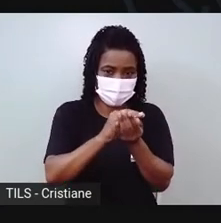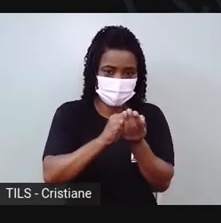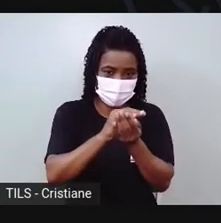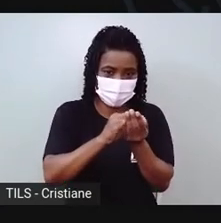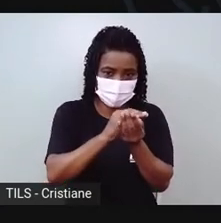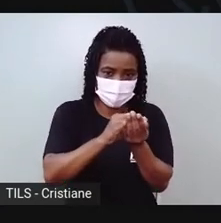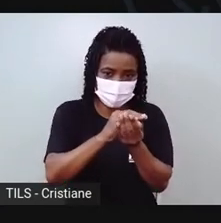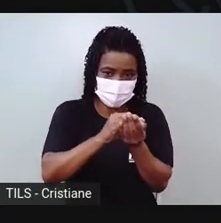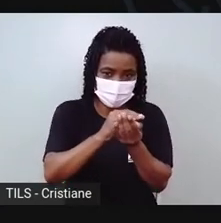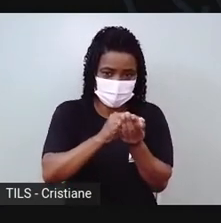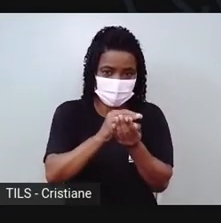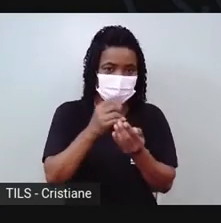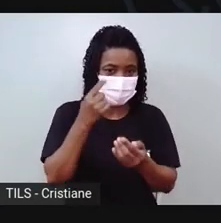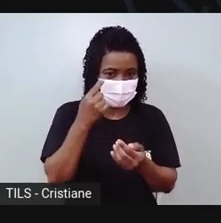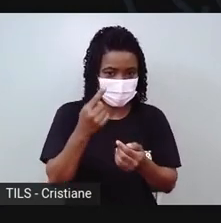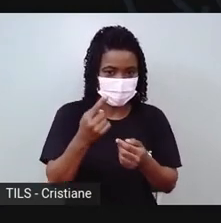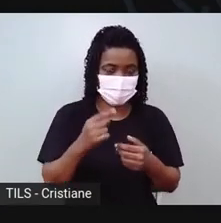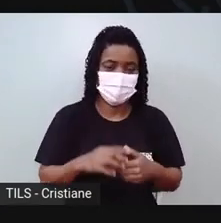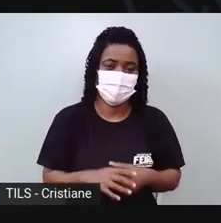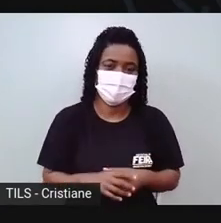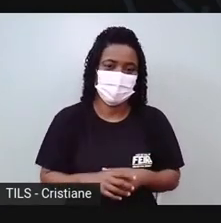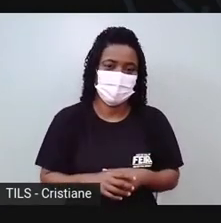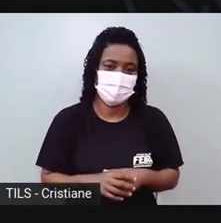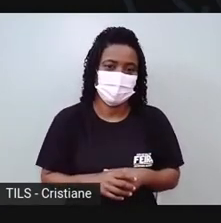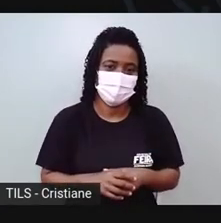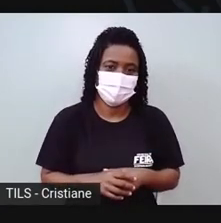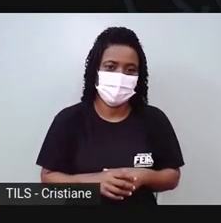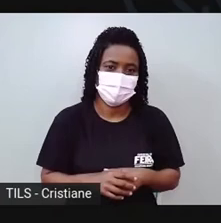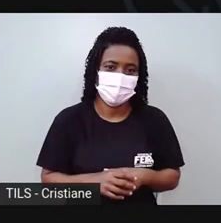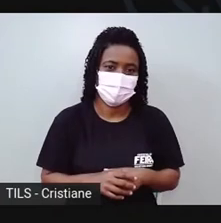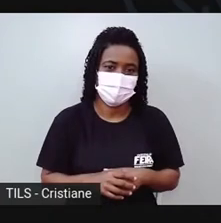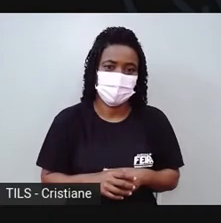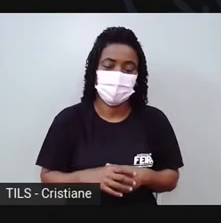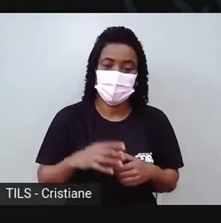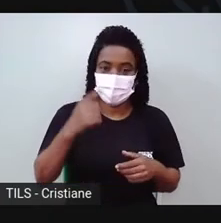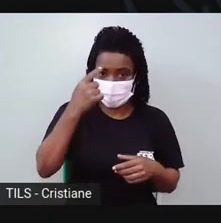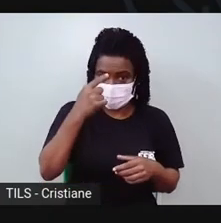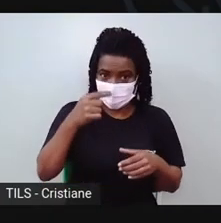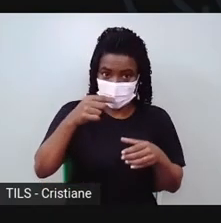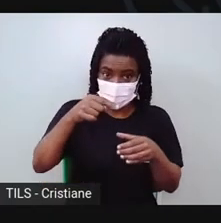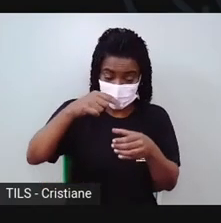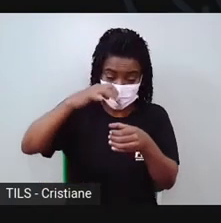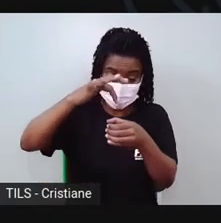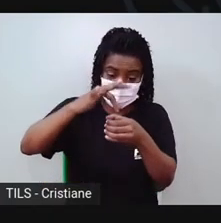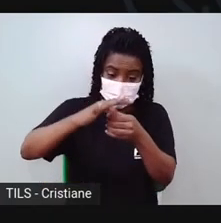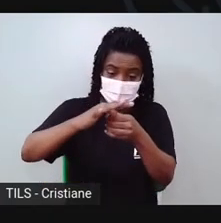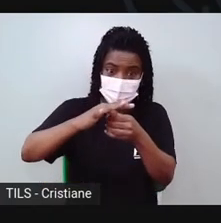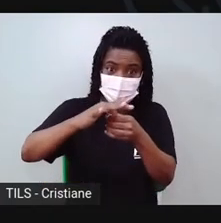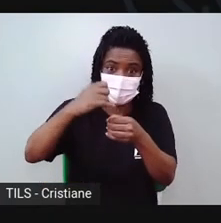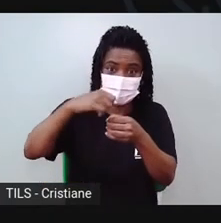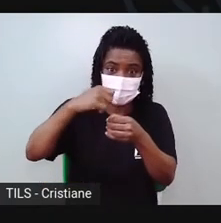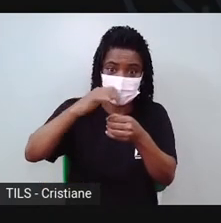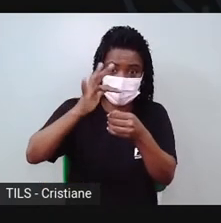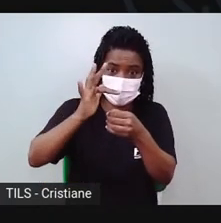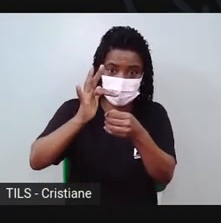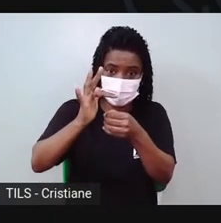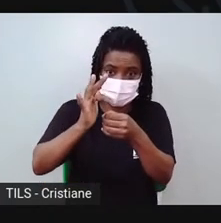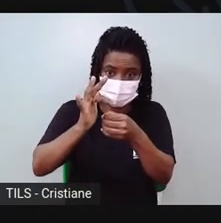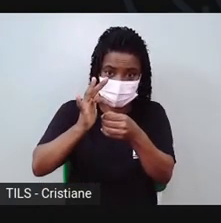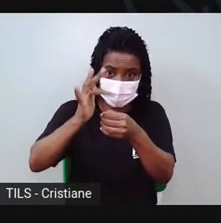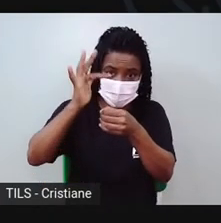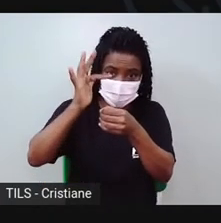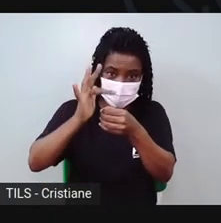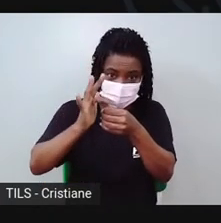firme assim, aí a gente vai colocar o dedinho aqui, ó, tá vendo como vai ser bom pra